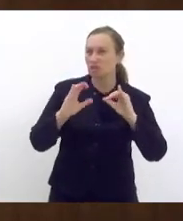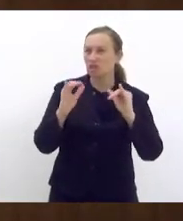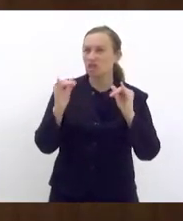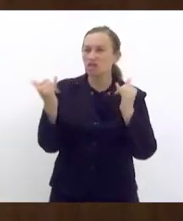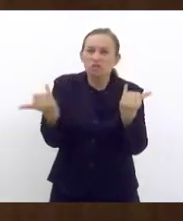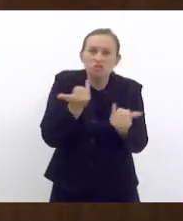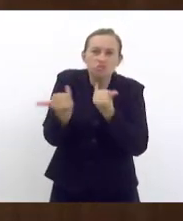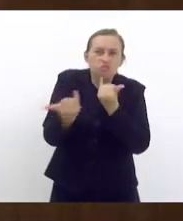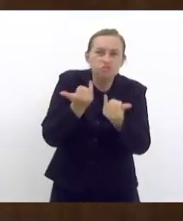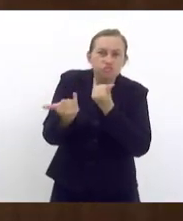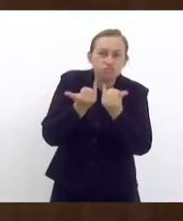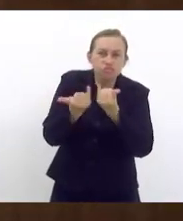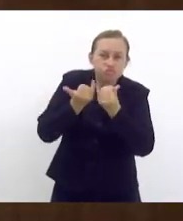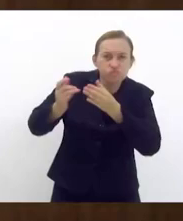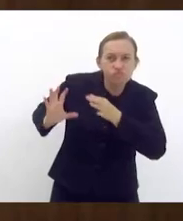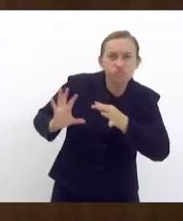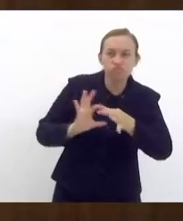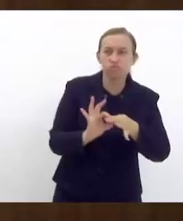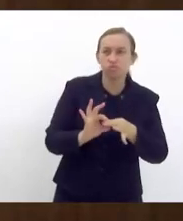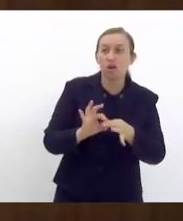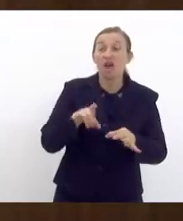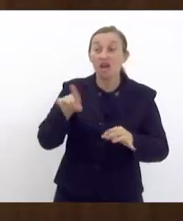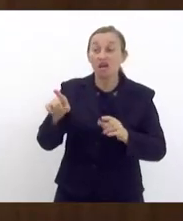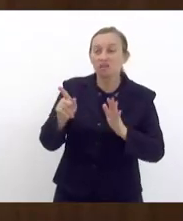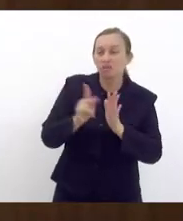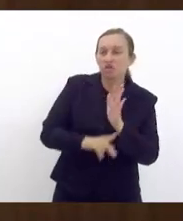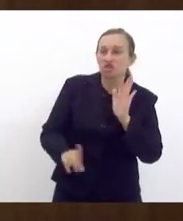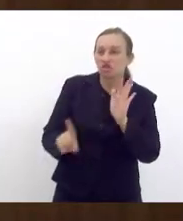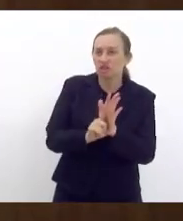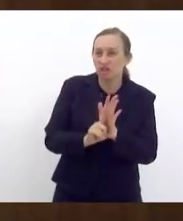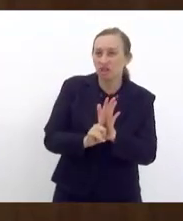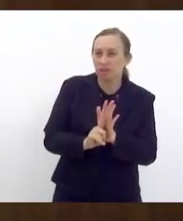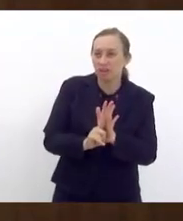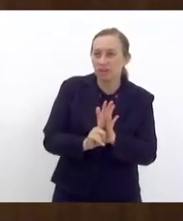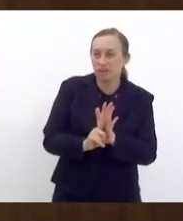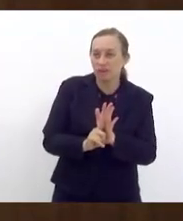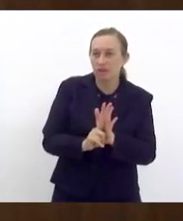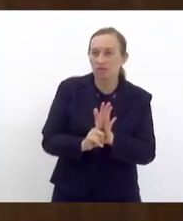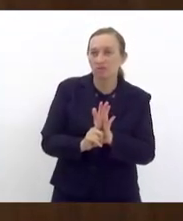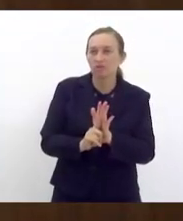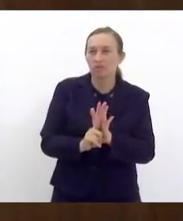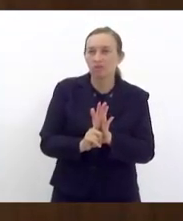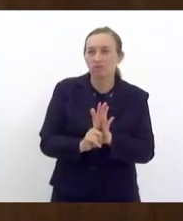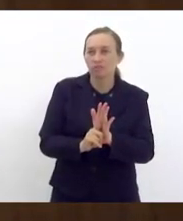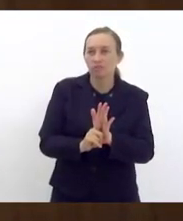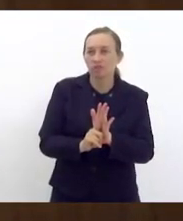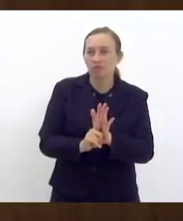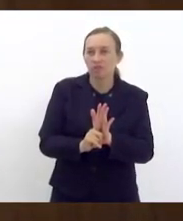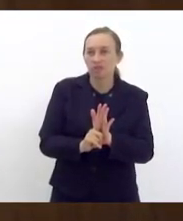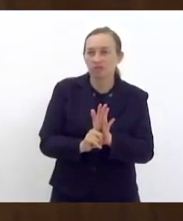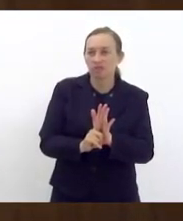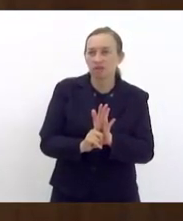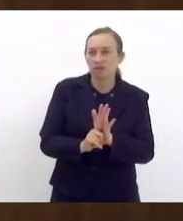e que as veiculam. Esse projeto de lei, a despeito de muito